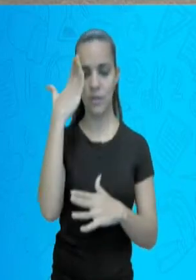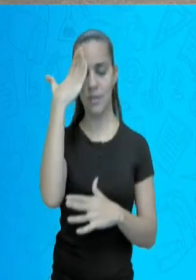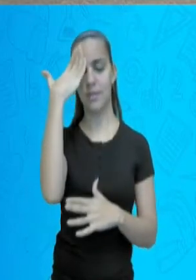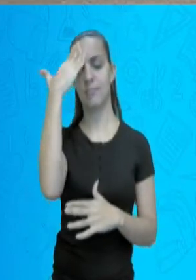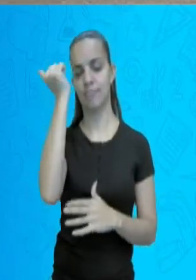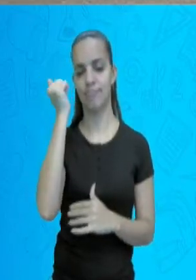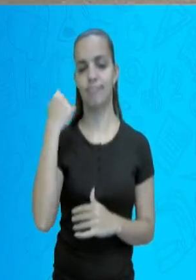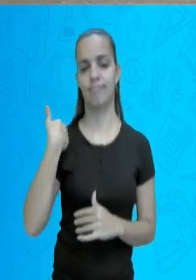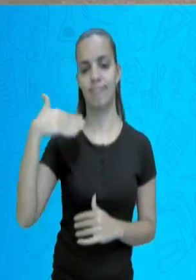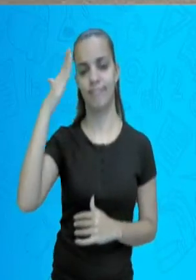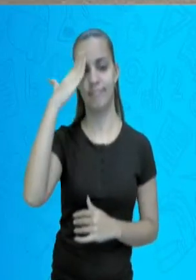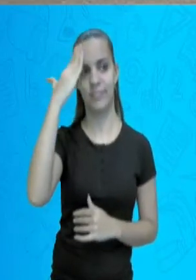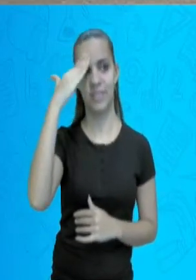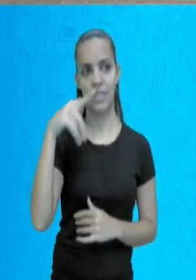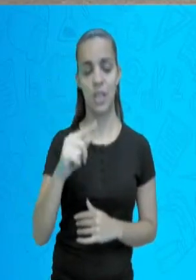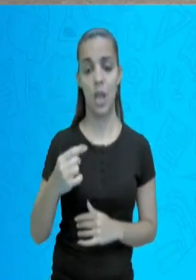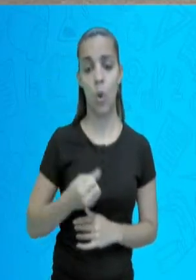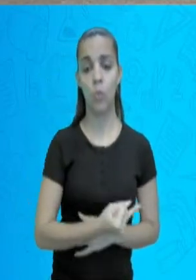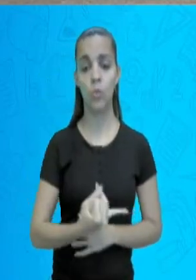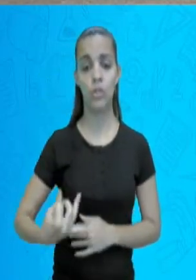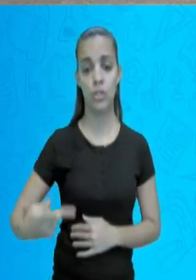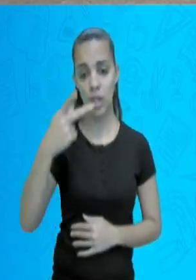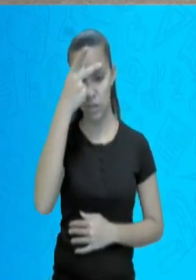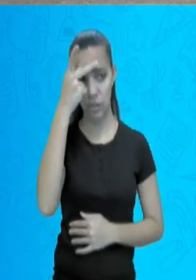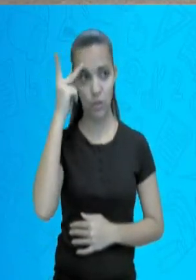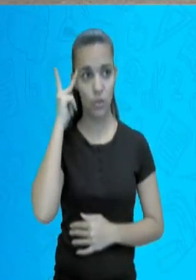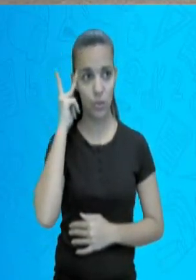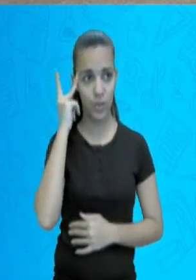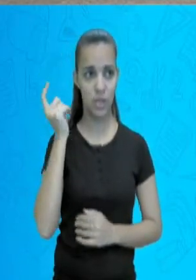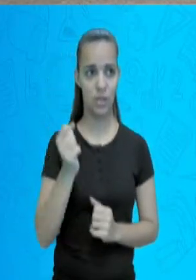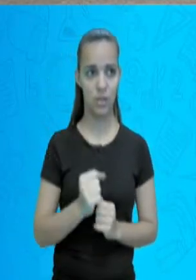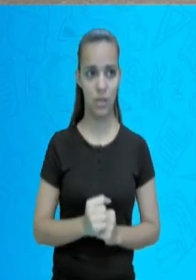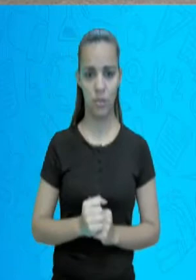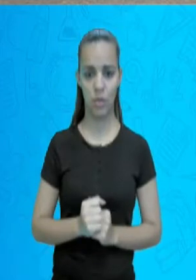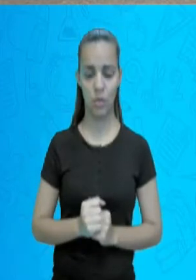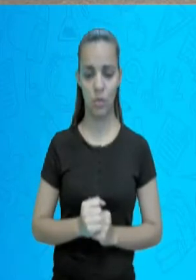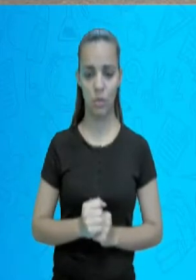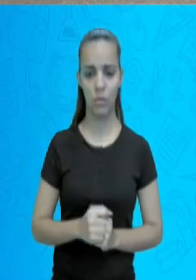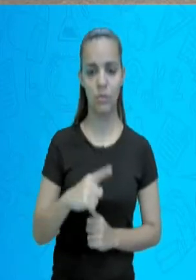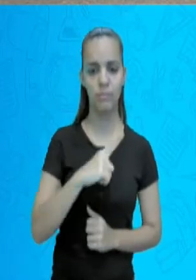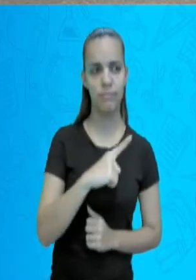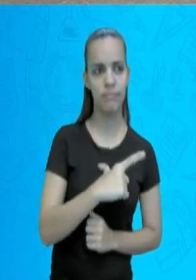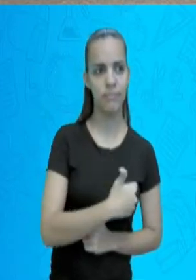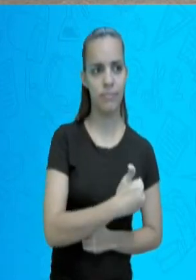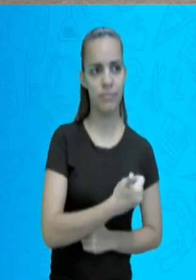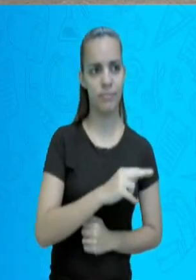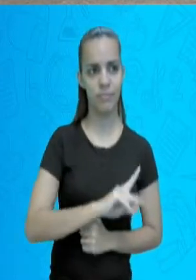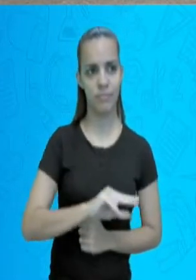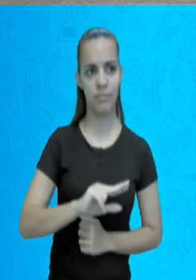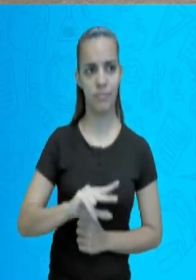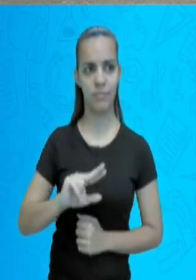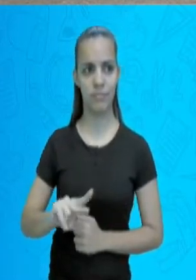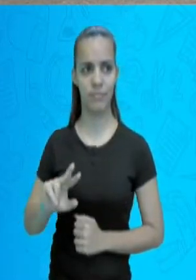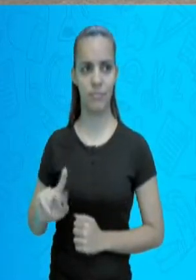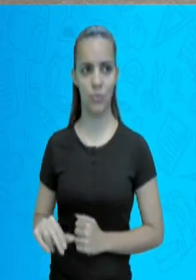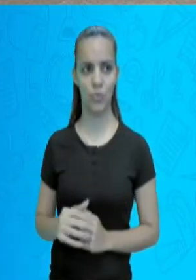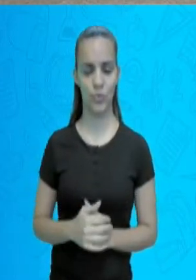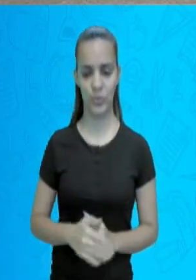qualidade de vida de um determinado lugar é boa ou ruim. se a mortalidade